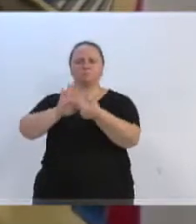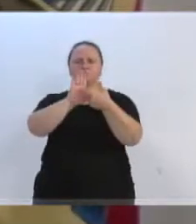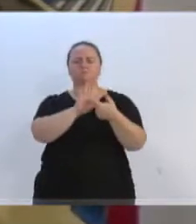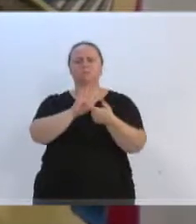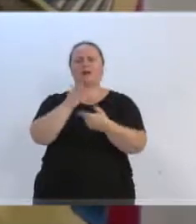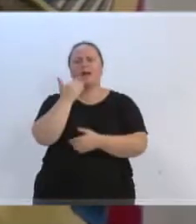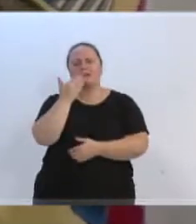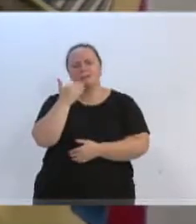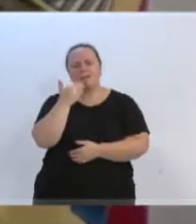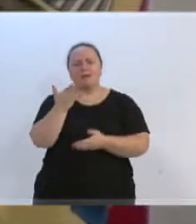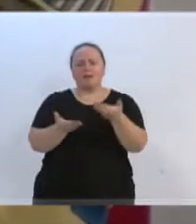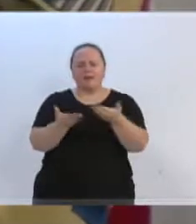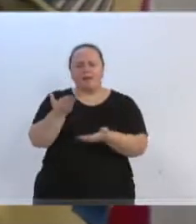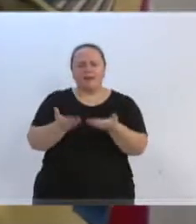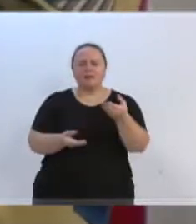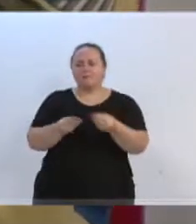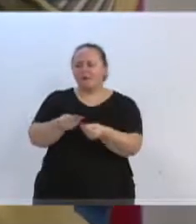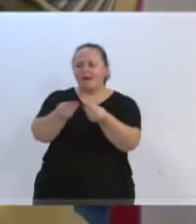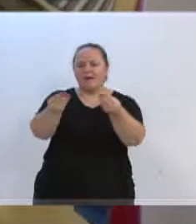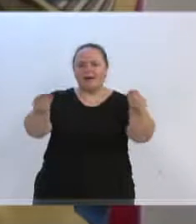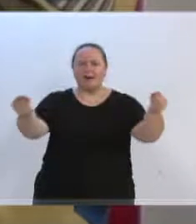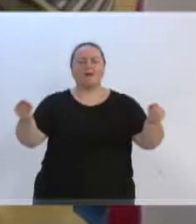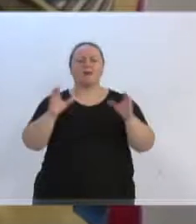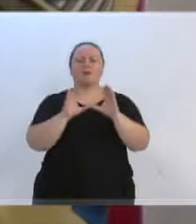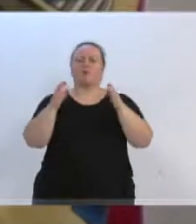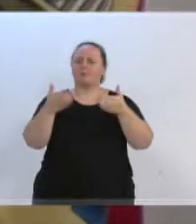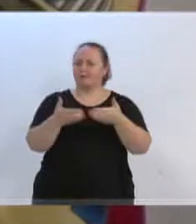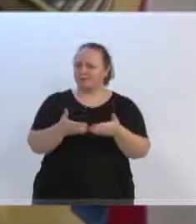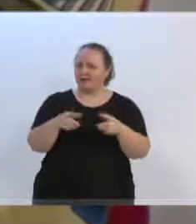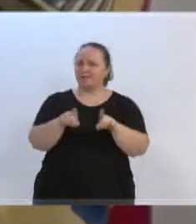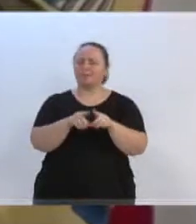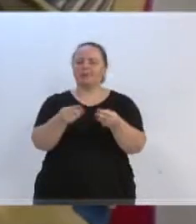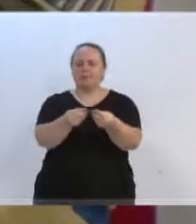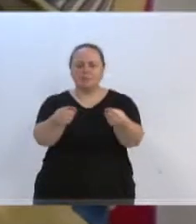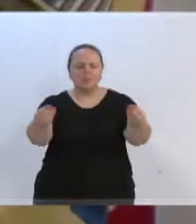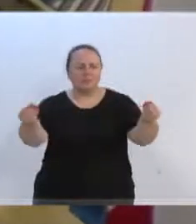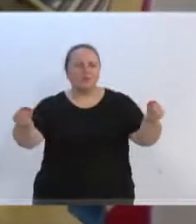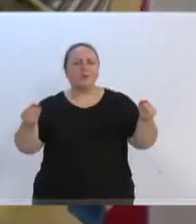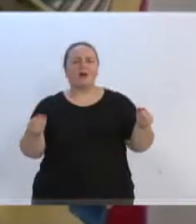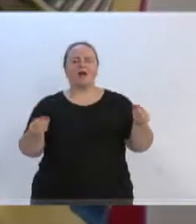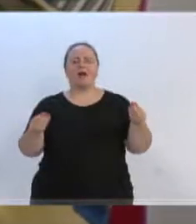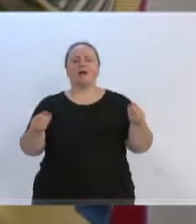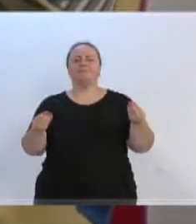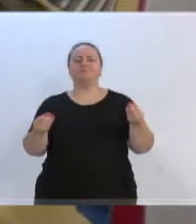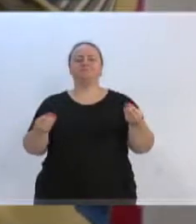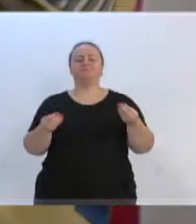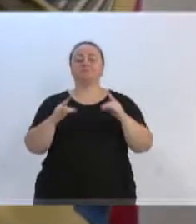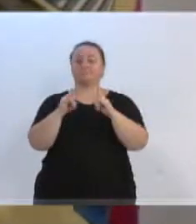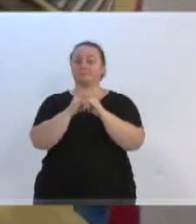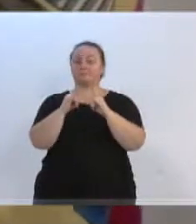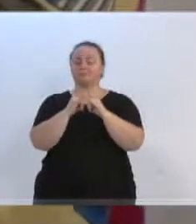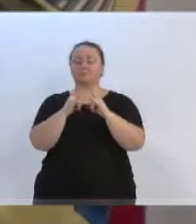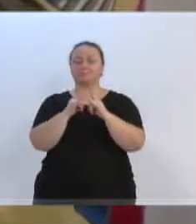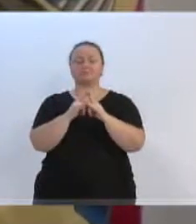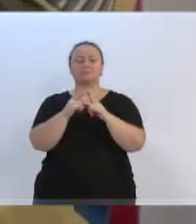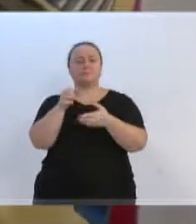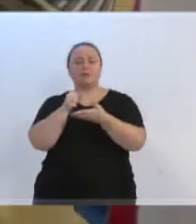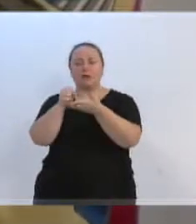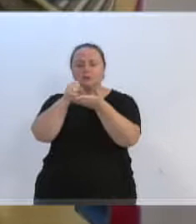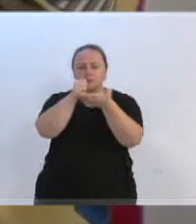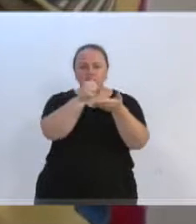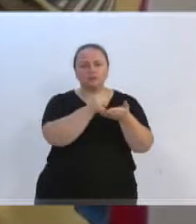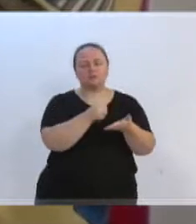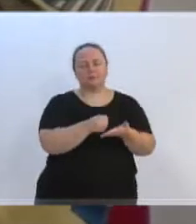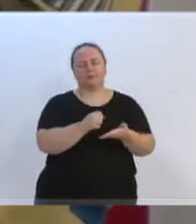e poder estar doando para as comunidades, poder estar doando aí para aquelas entidades na qual eles acabam nomeando.